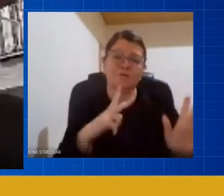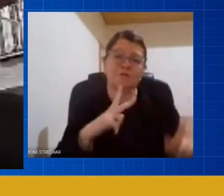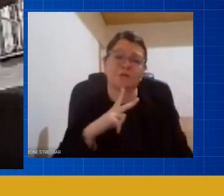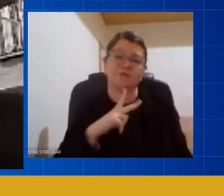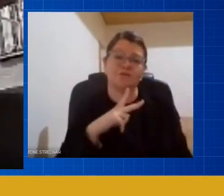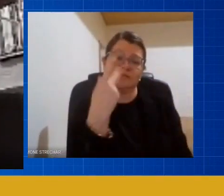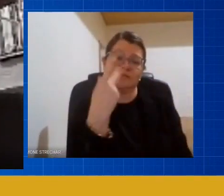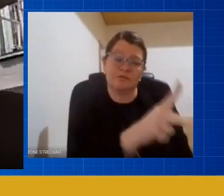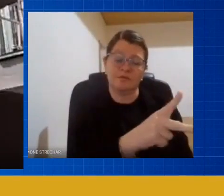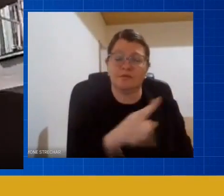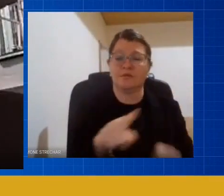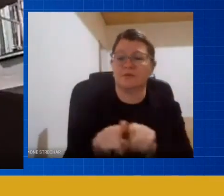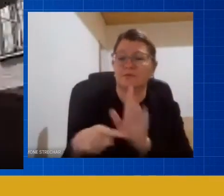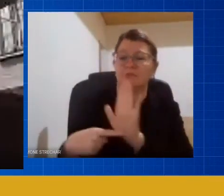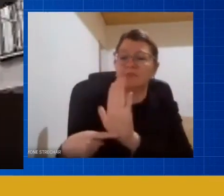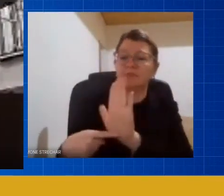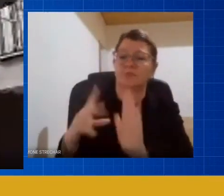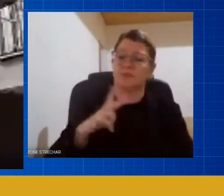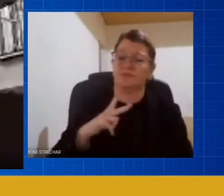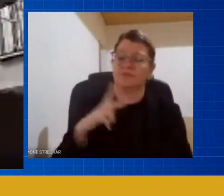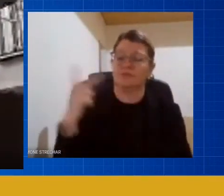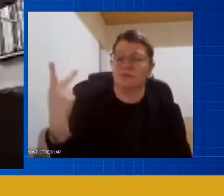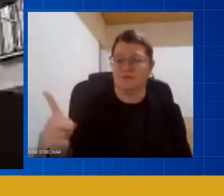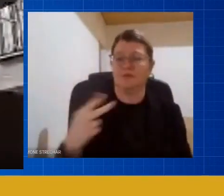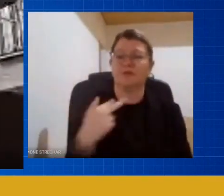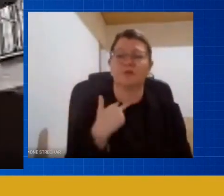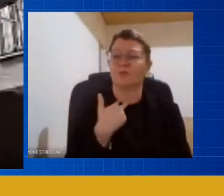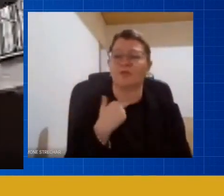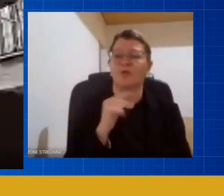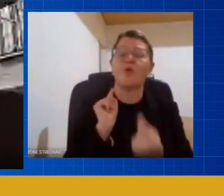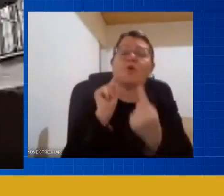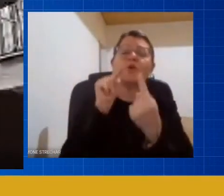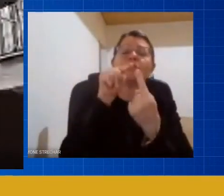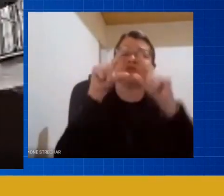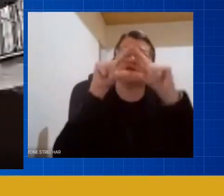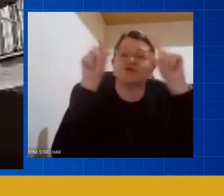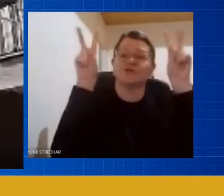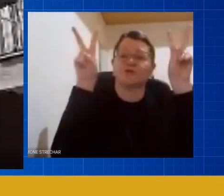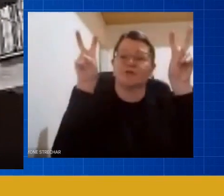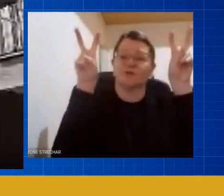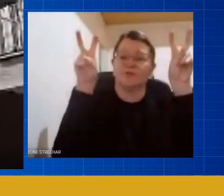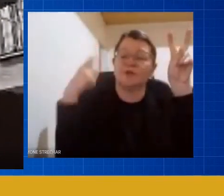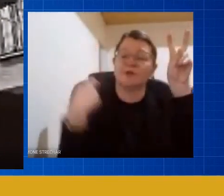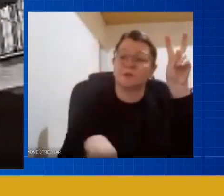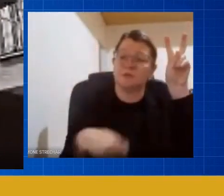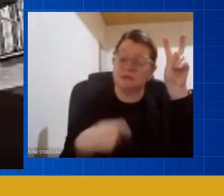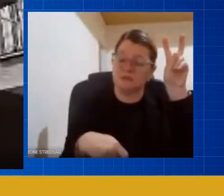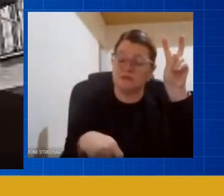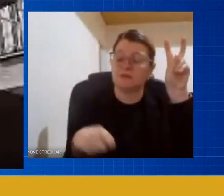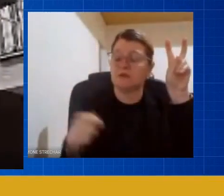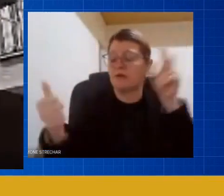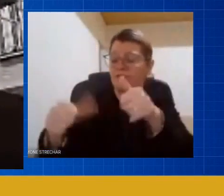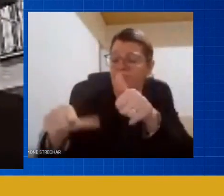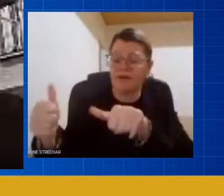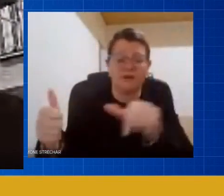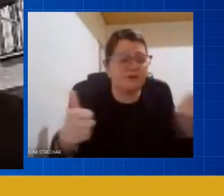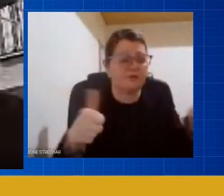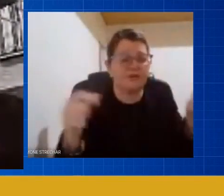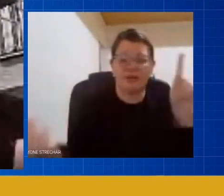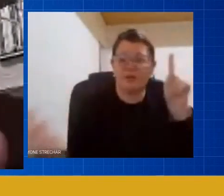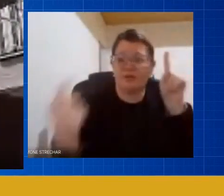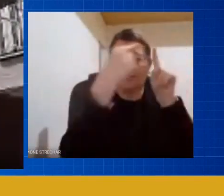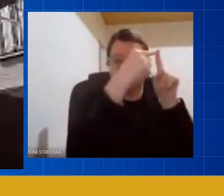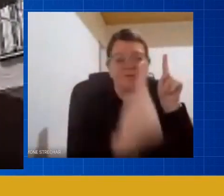então eu não posso estabelecer um objetivo X e avaliar agora a partir disso aí quem atingiu quem não